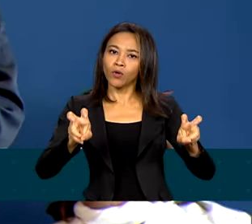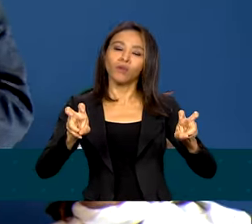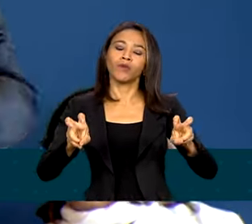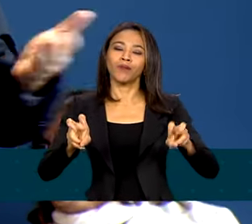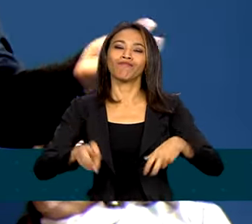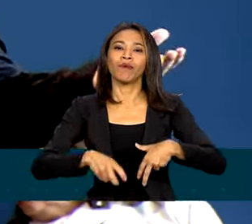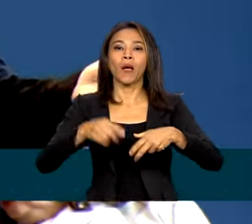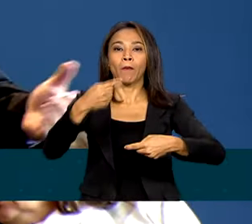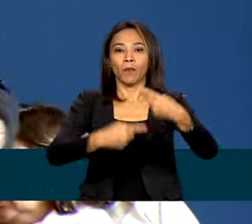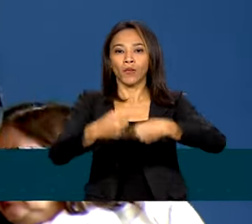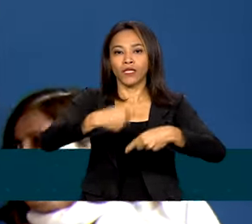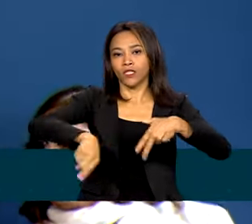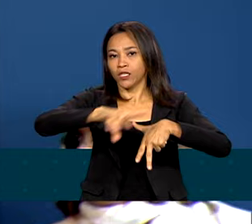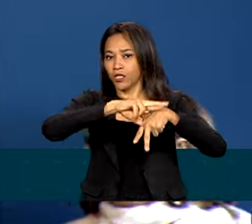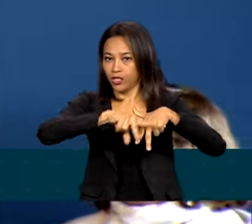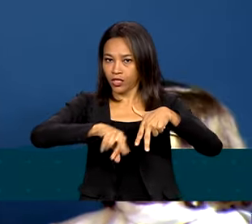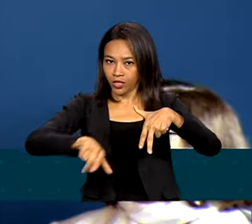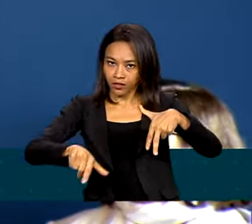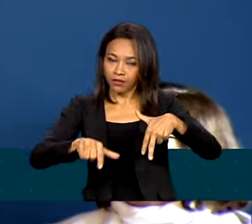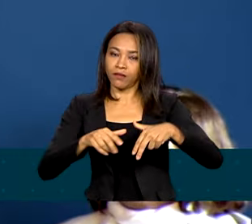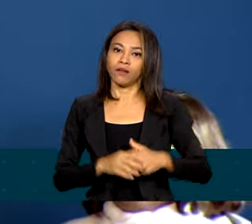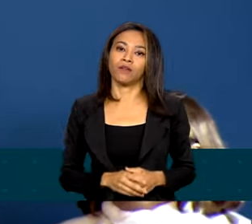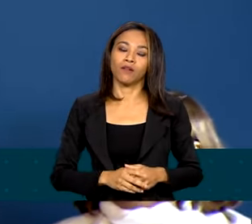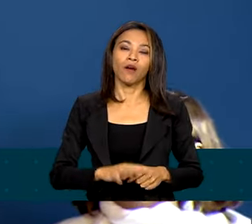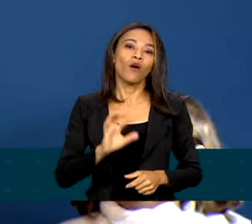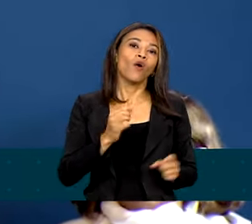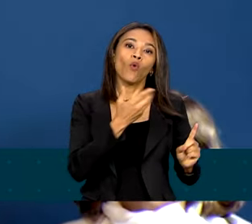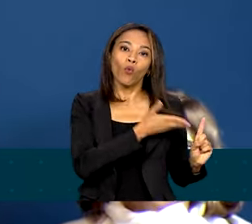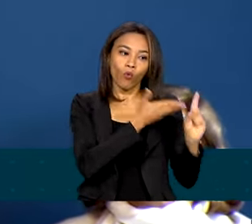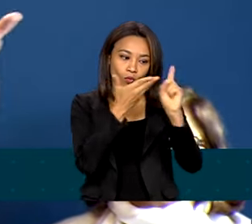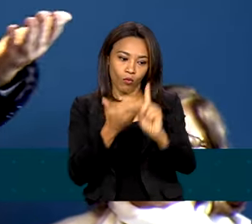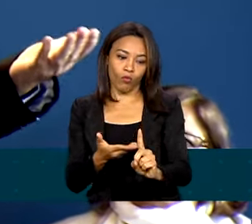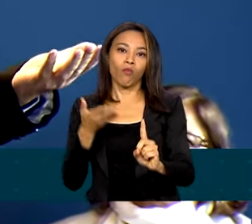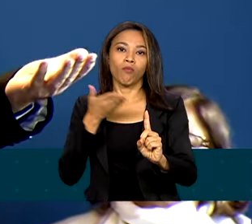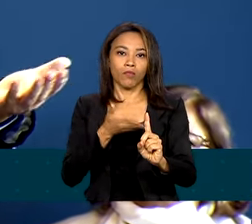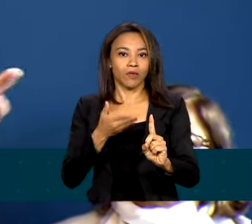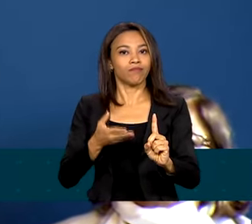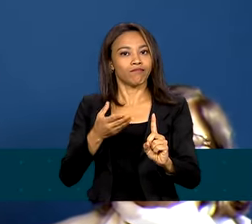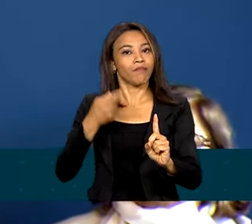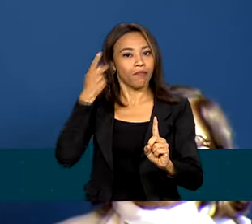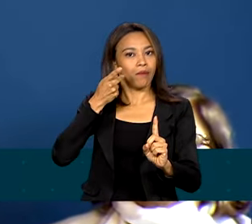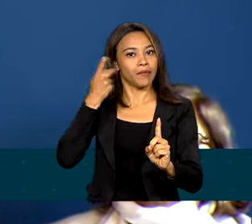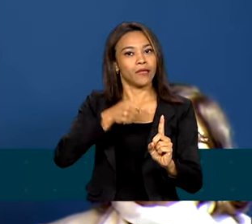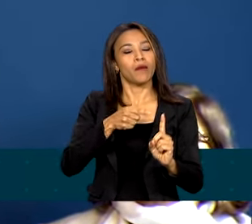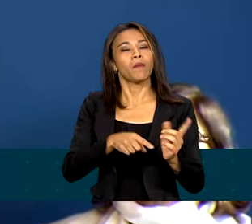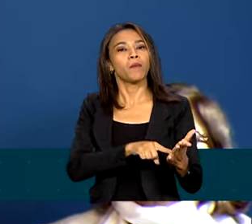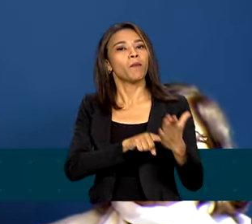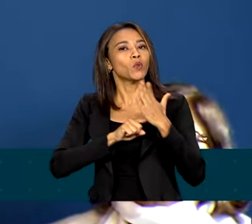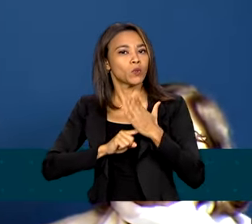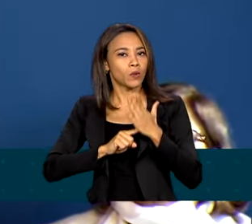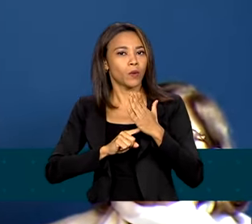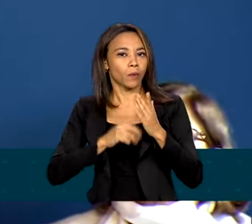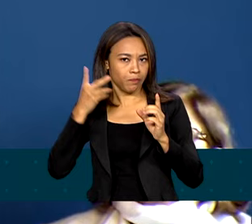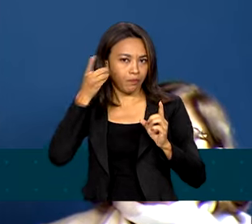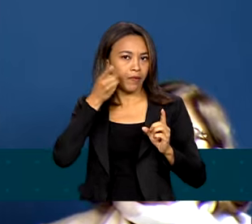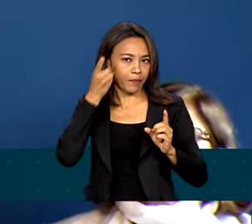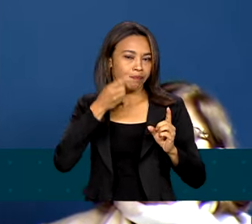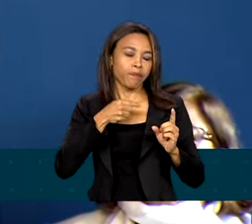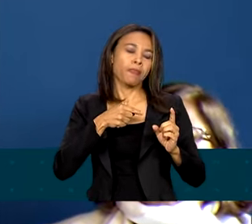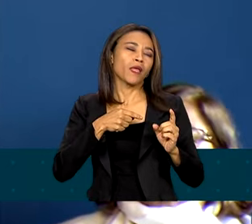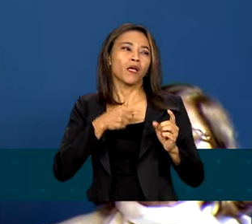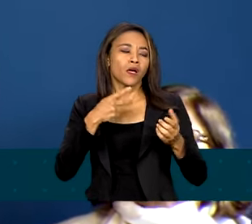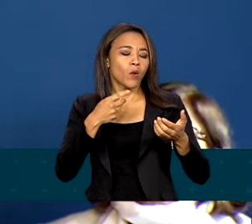Infelizmente, uma das parlamentares que acompanham a crise me mostrou uma mensagem no seu celular. E essa